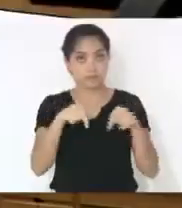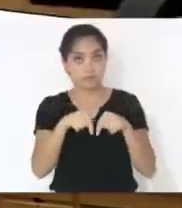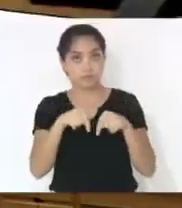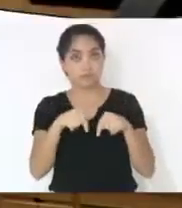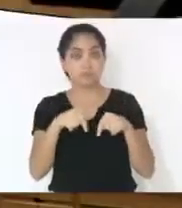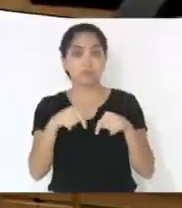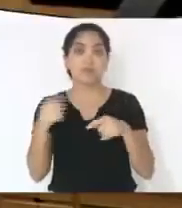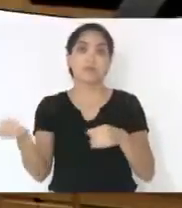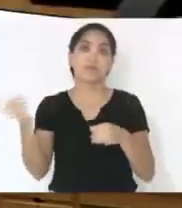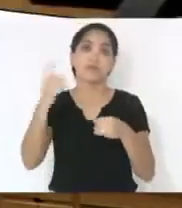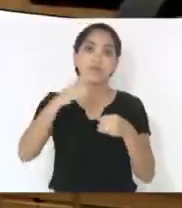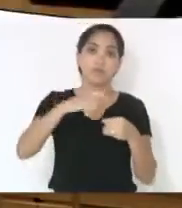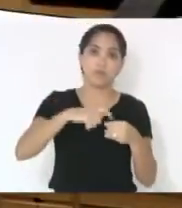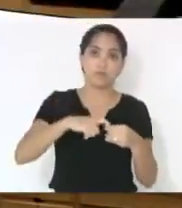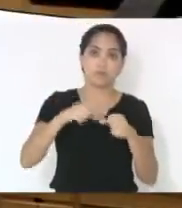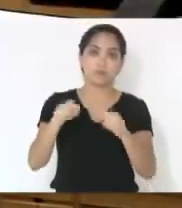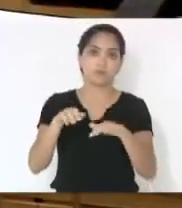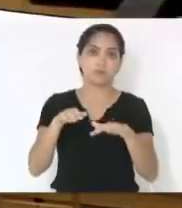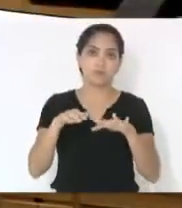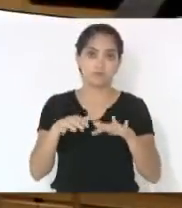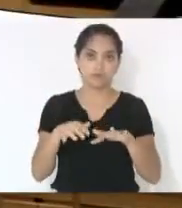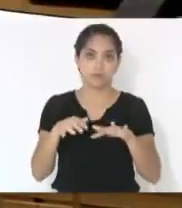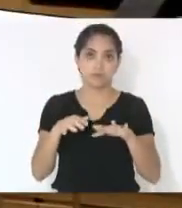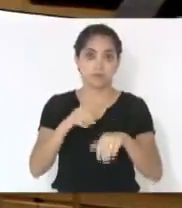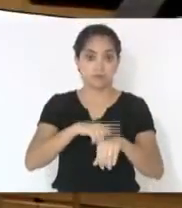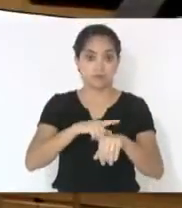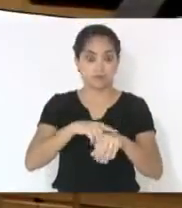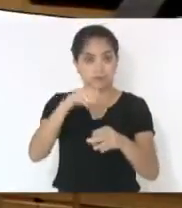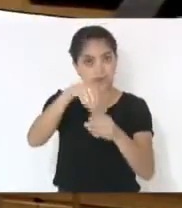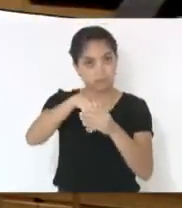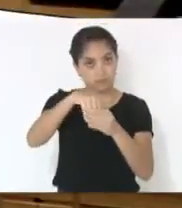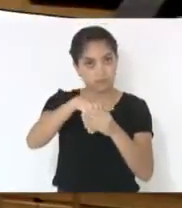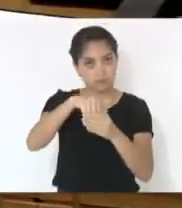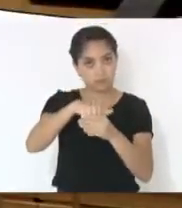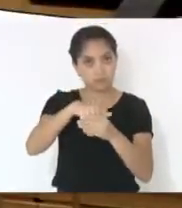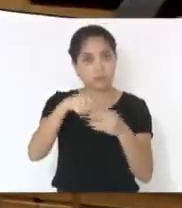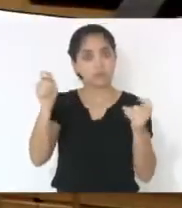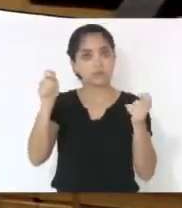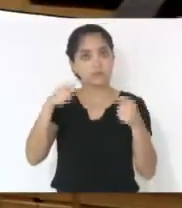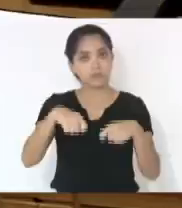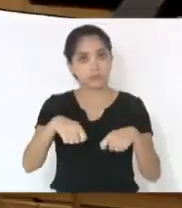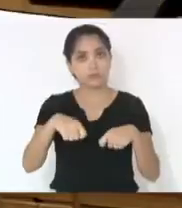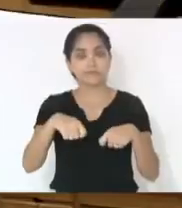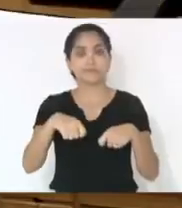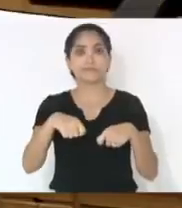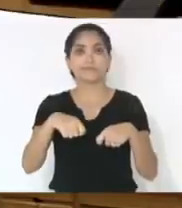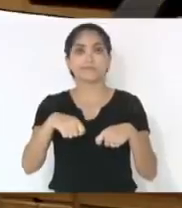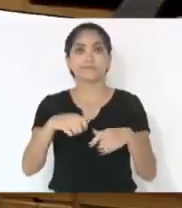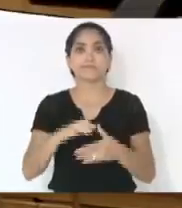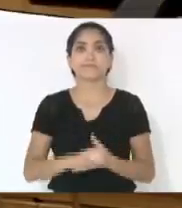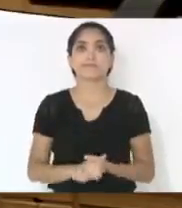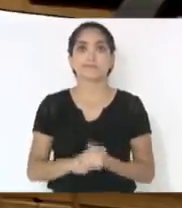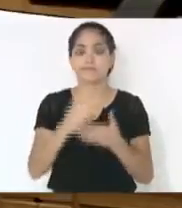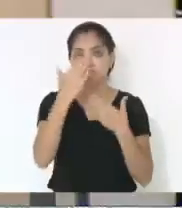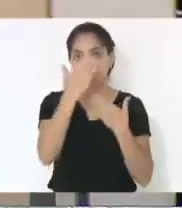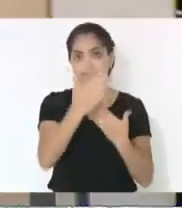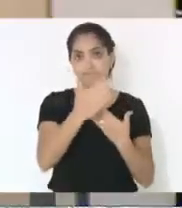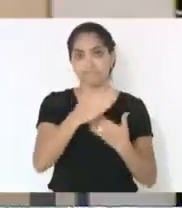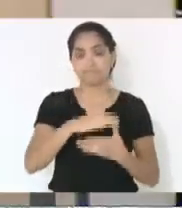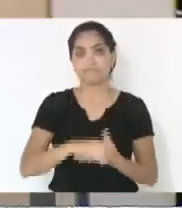plenário, para que a hora da votação do veto a gente possa ter aqui o quórum necessário. Obrigado, senhor presidente.